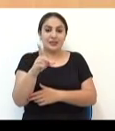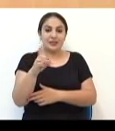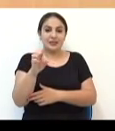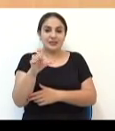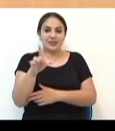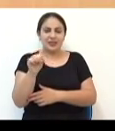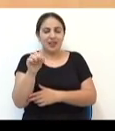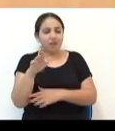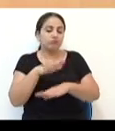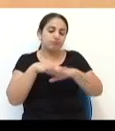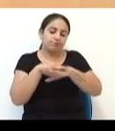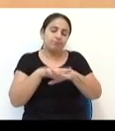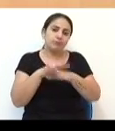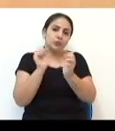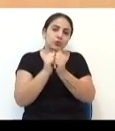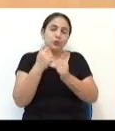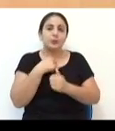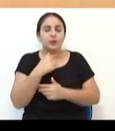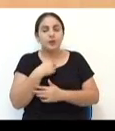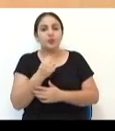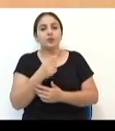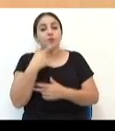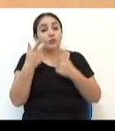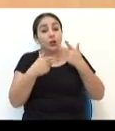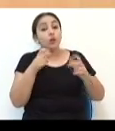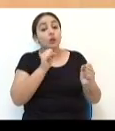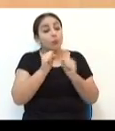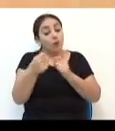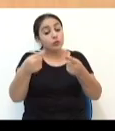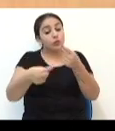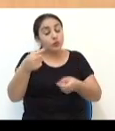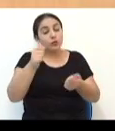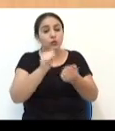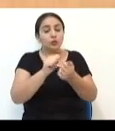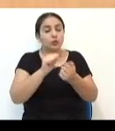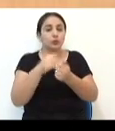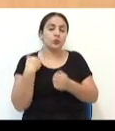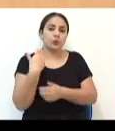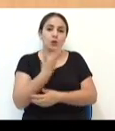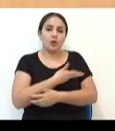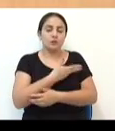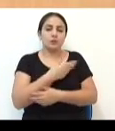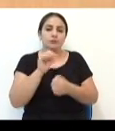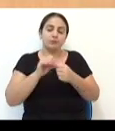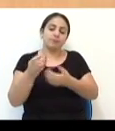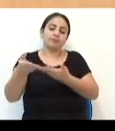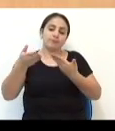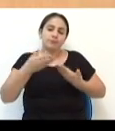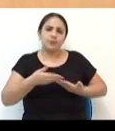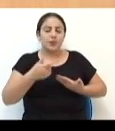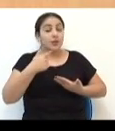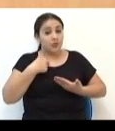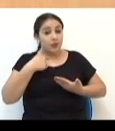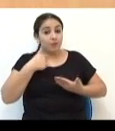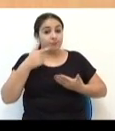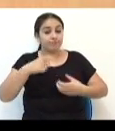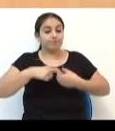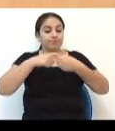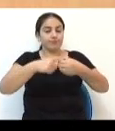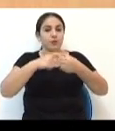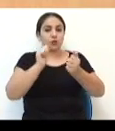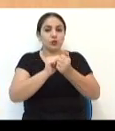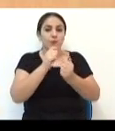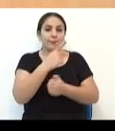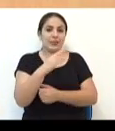Aguiar, conversar comigo, tu é um líder, tu pode concorrer lá conosco. E eu me fez um convite. E eu filiei ao